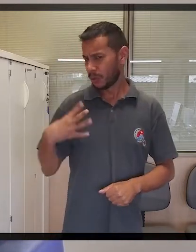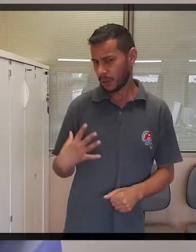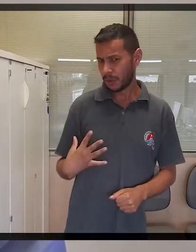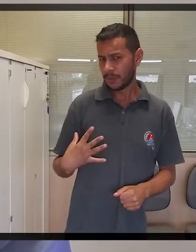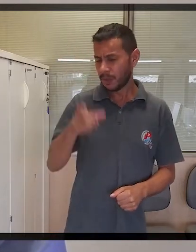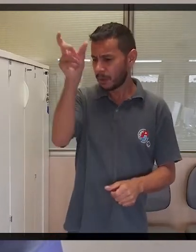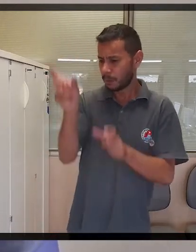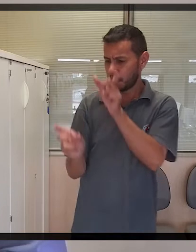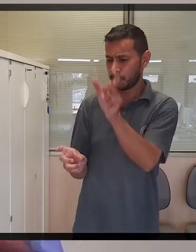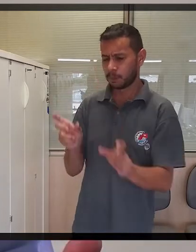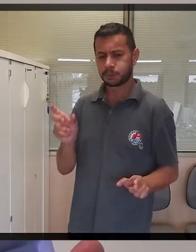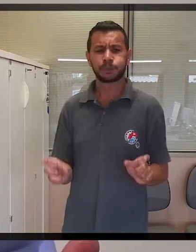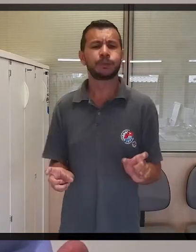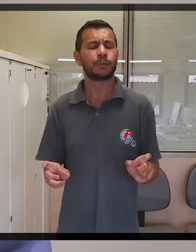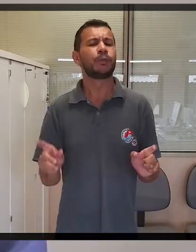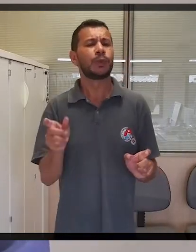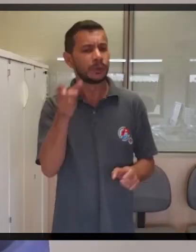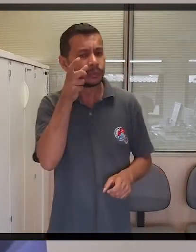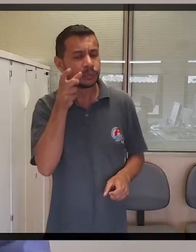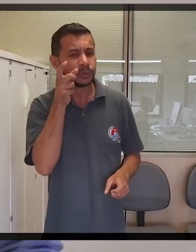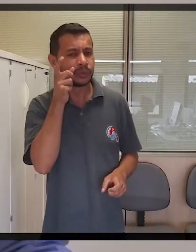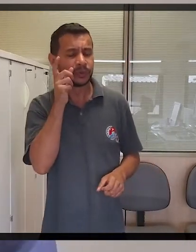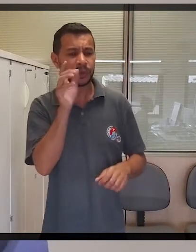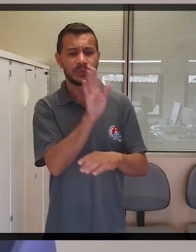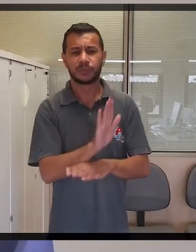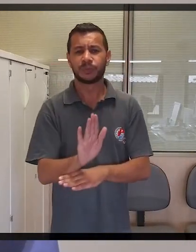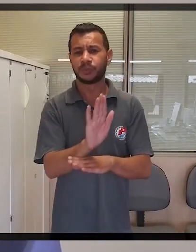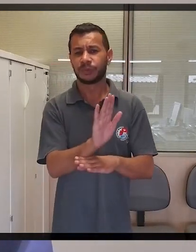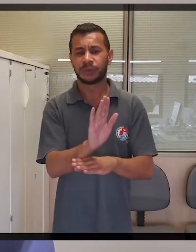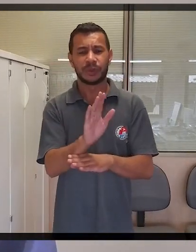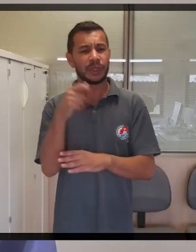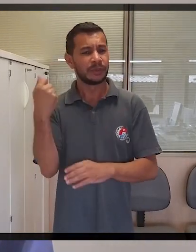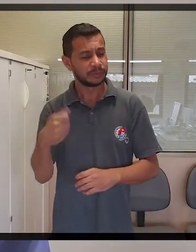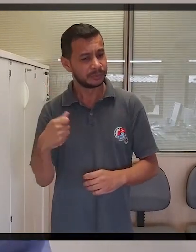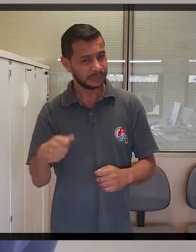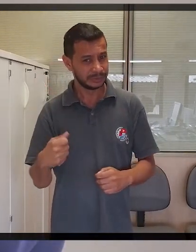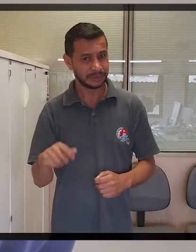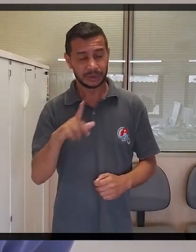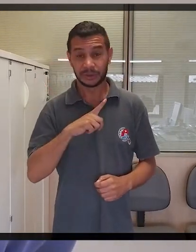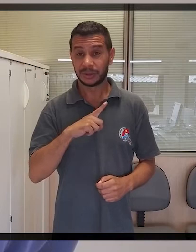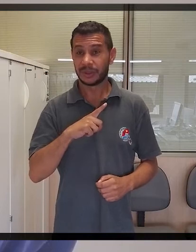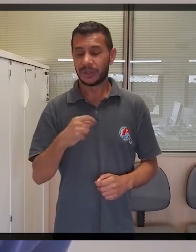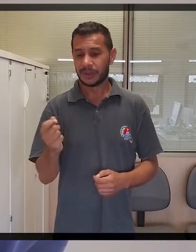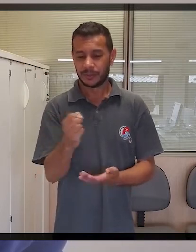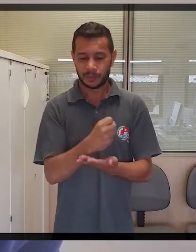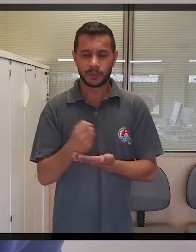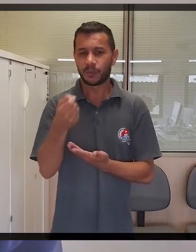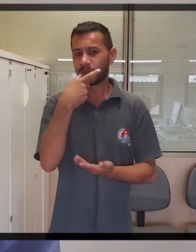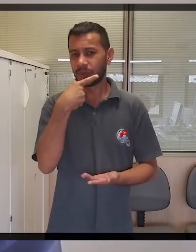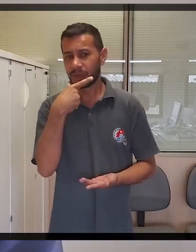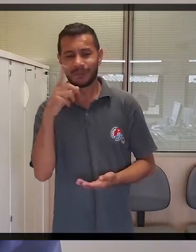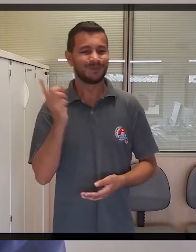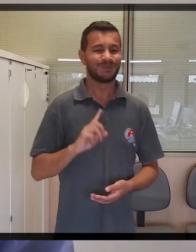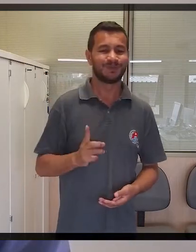imunidade está sendo satisfatória ou não. Esses são os cuidados que a gente tem que tomar. E não há ainda tratamento, né? Para isso,